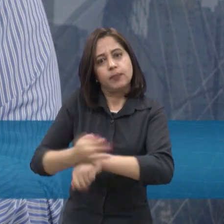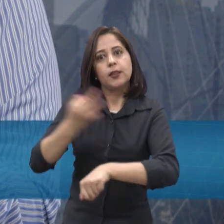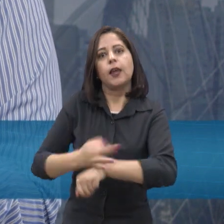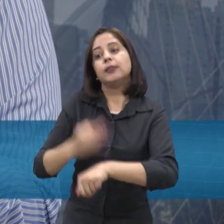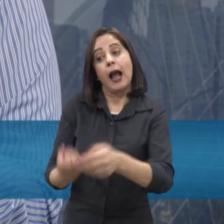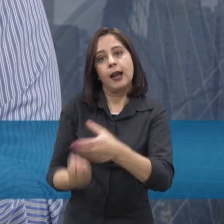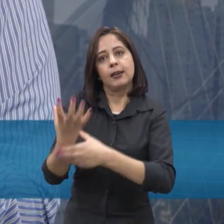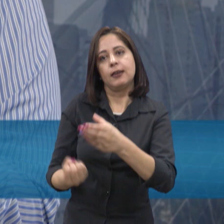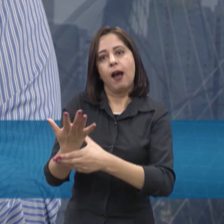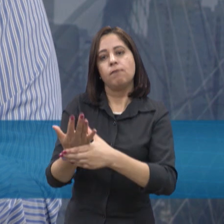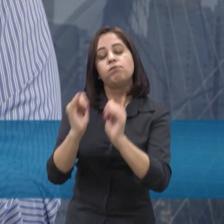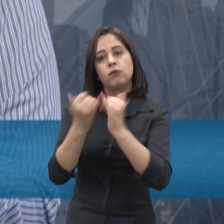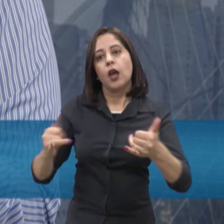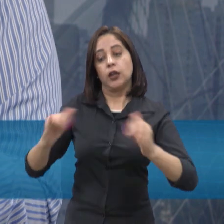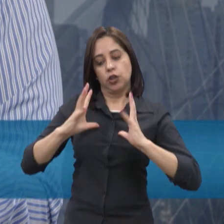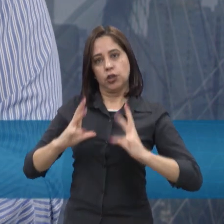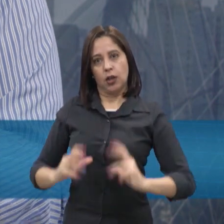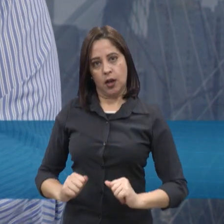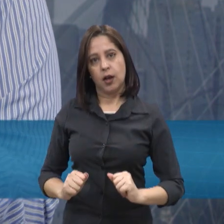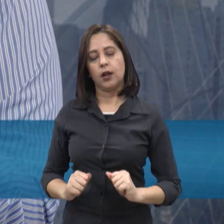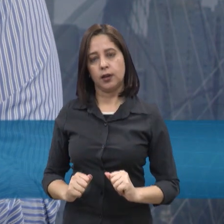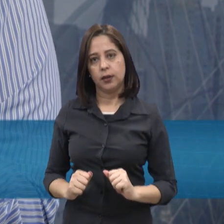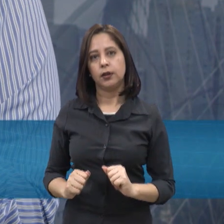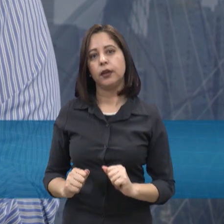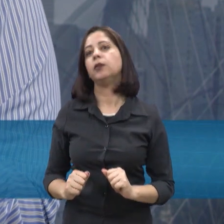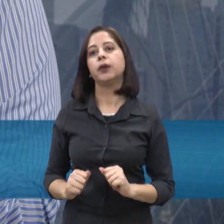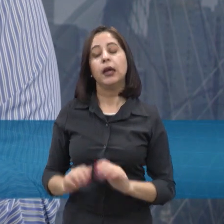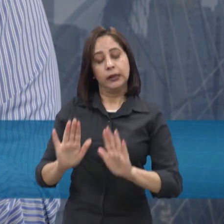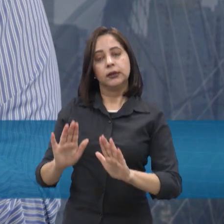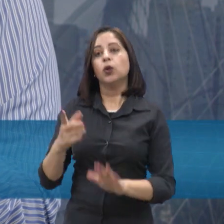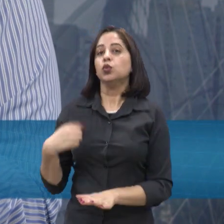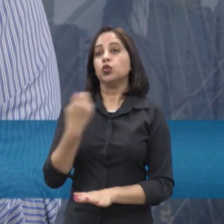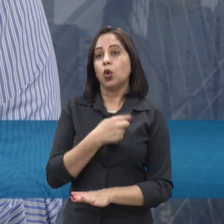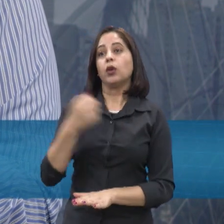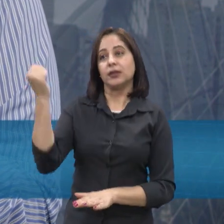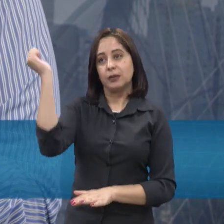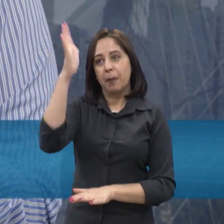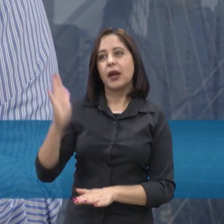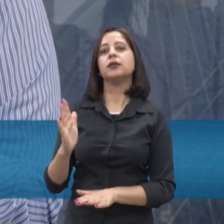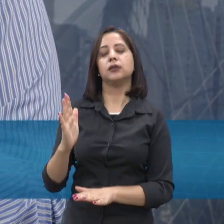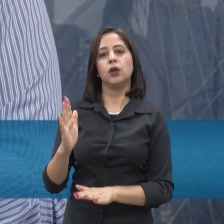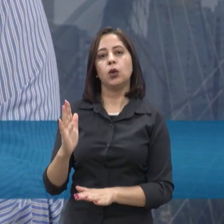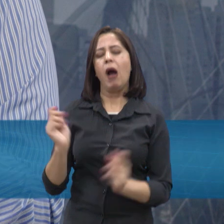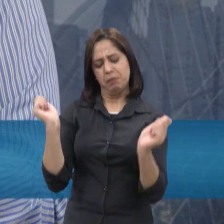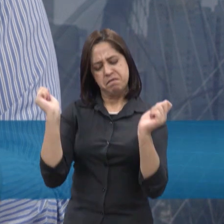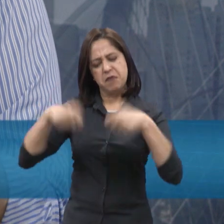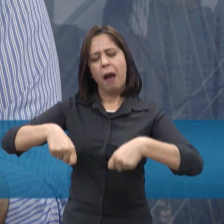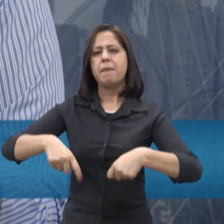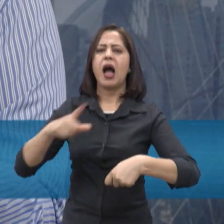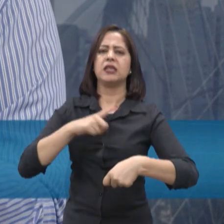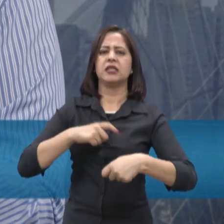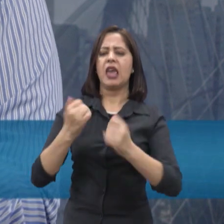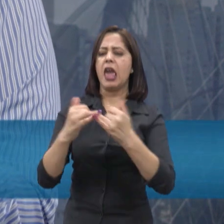importância de, né, da gente caminhar para uma matriz energética renovável. Aí, lógico que